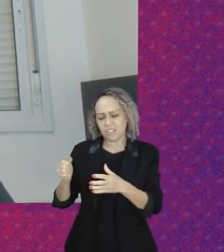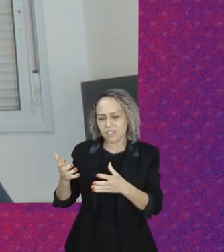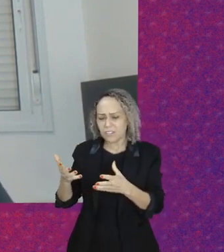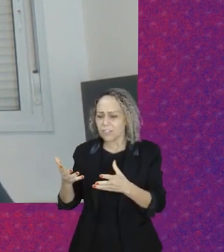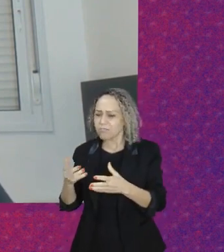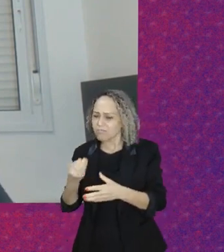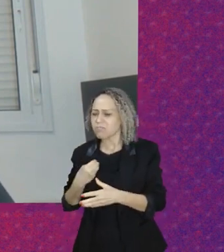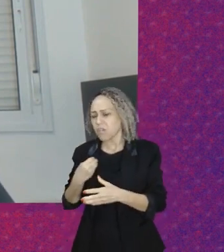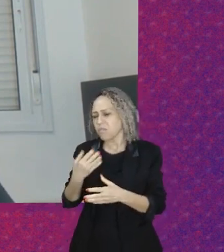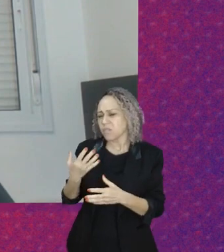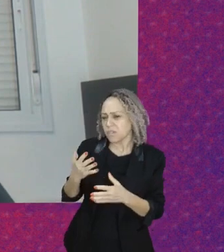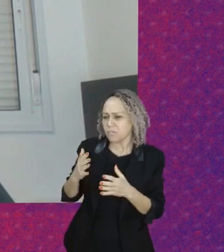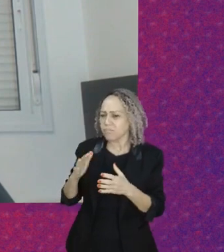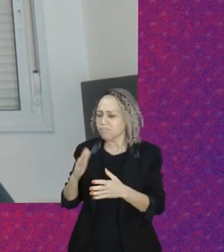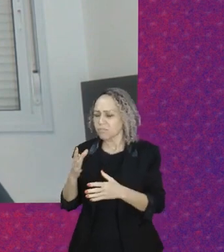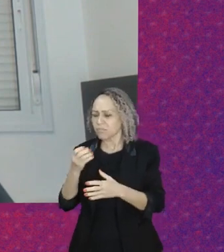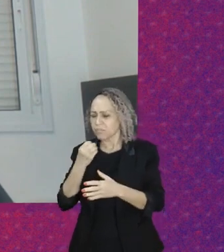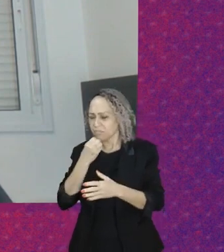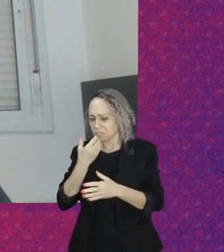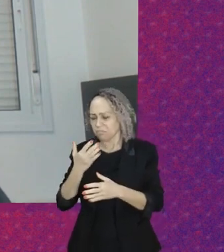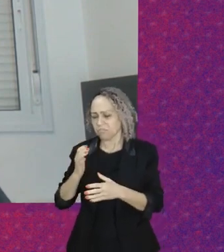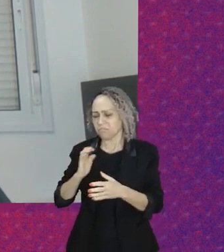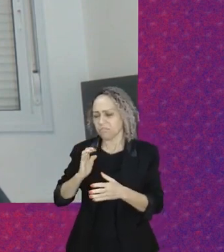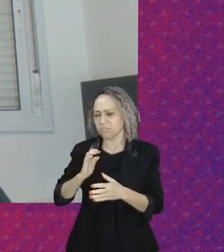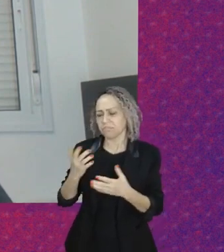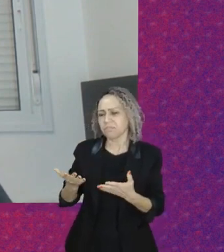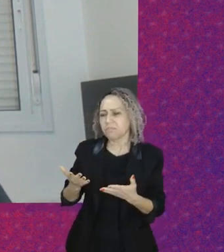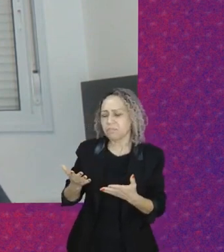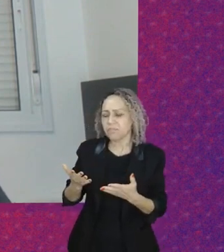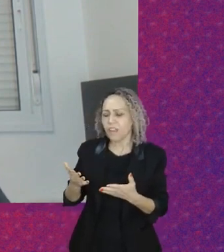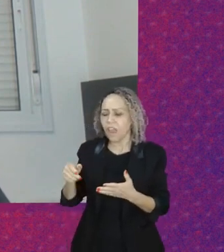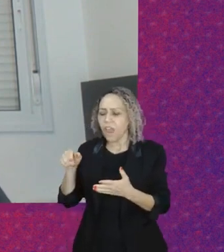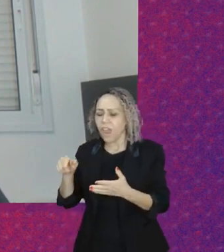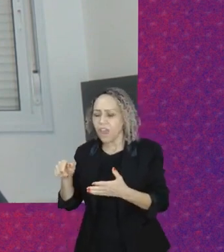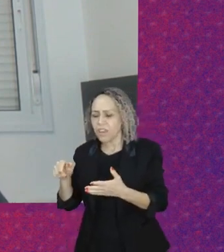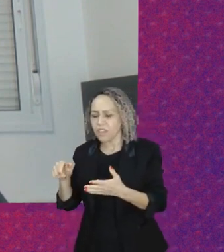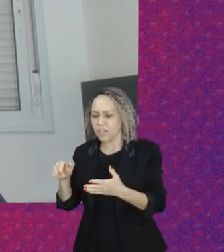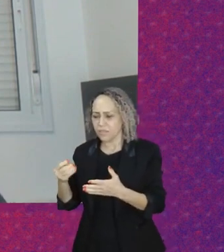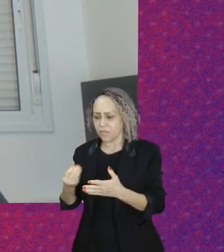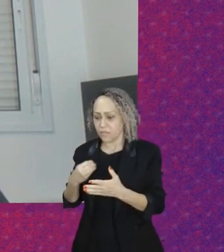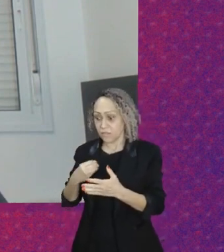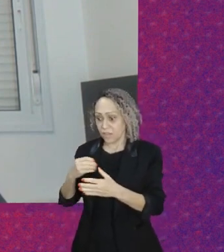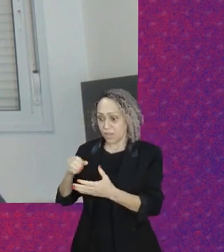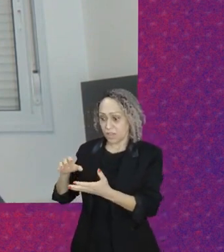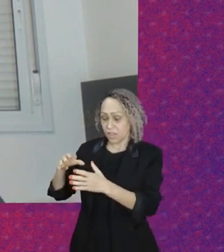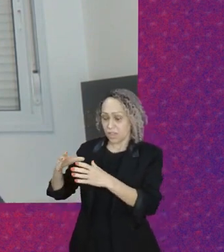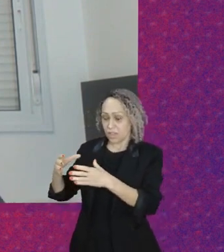apropria da cidade é muito diferente do que uma mulher